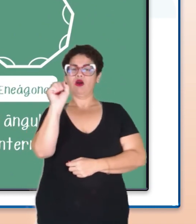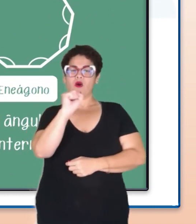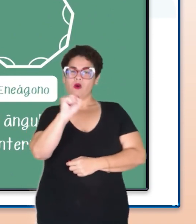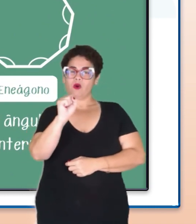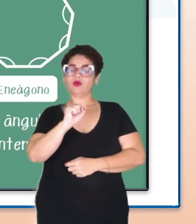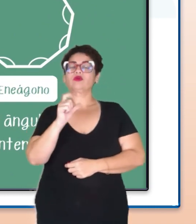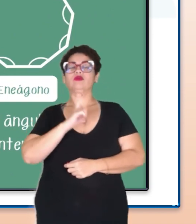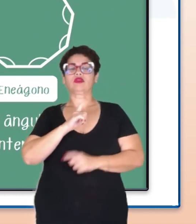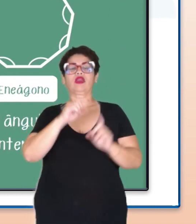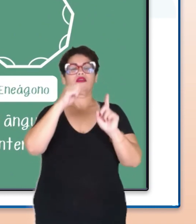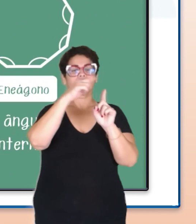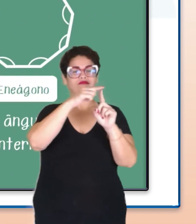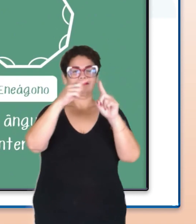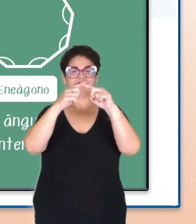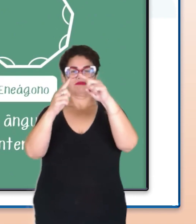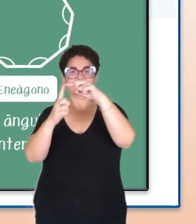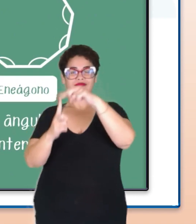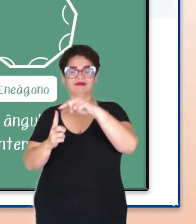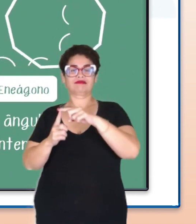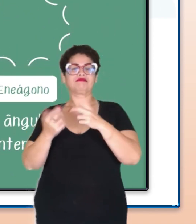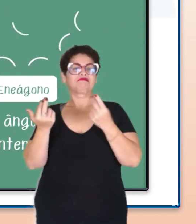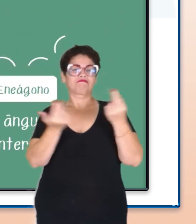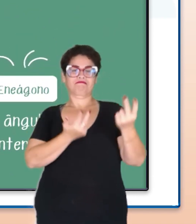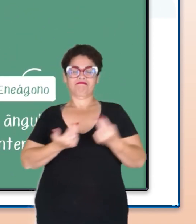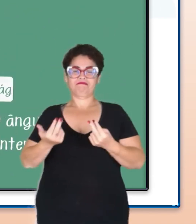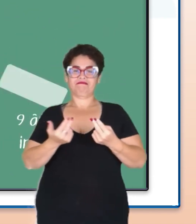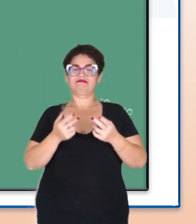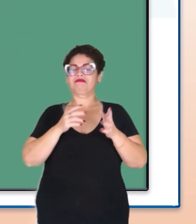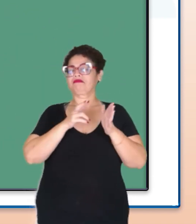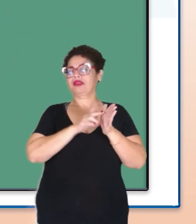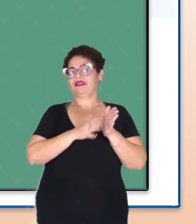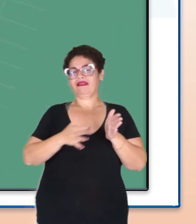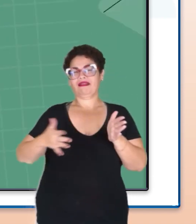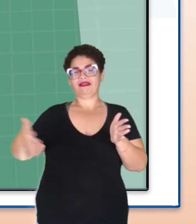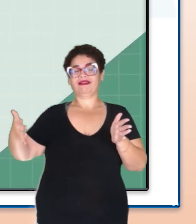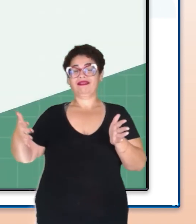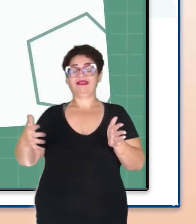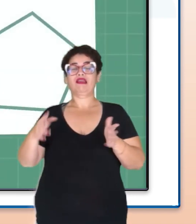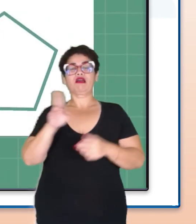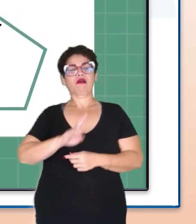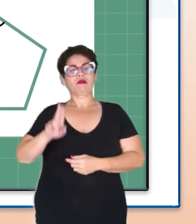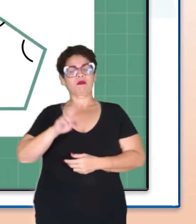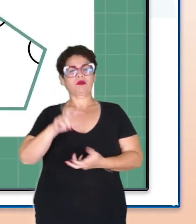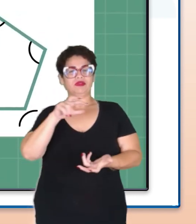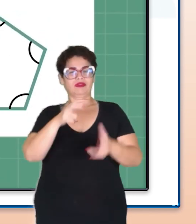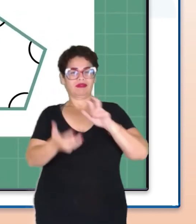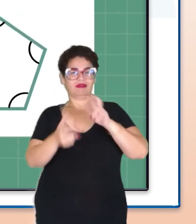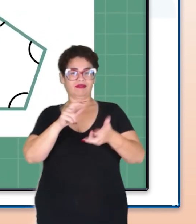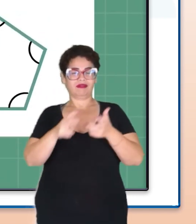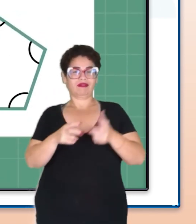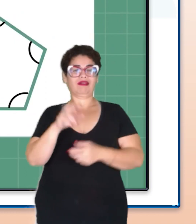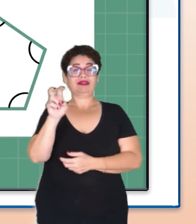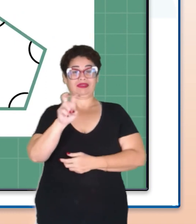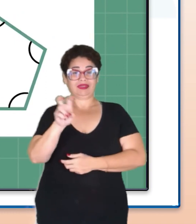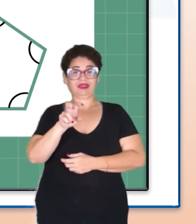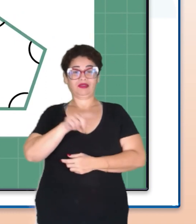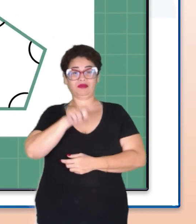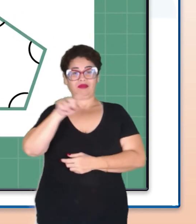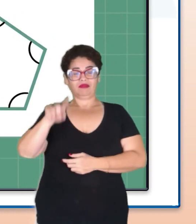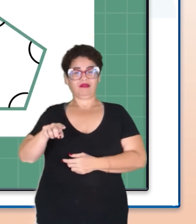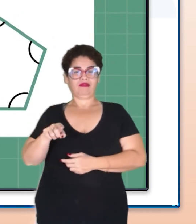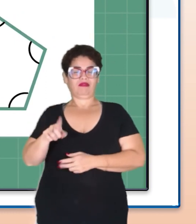regular tem 8 ângulos também congruentes. E assim por diante. Usando o pentágono regular como exemplo,